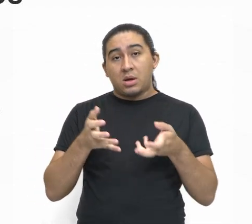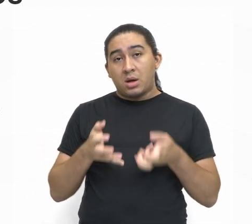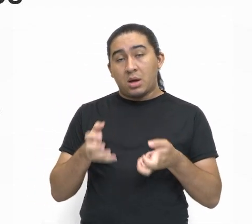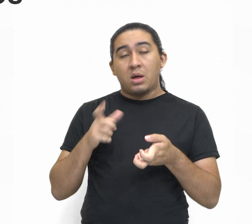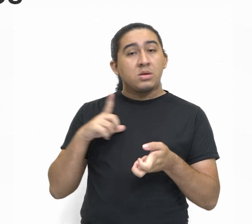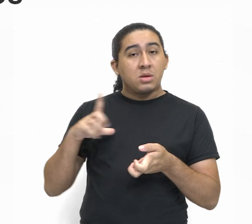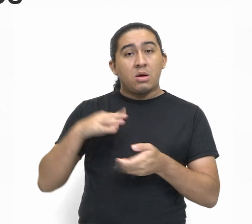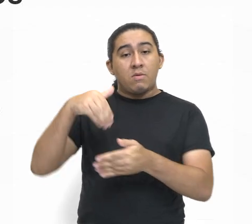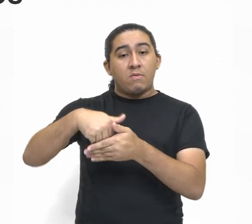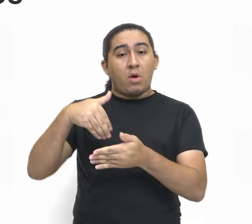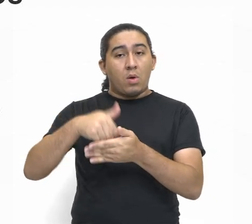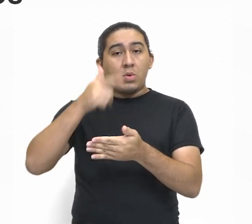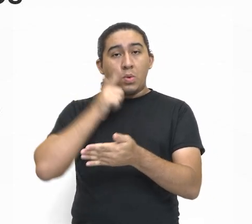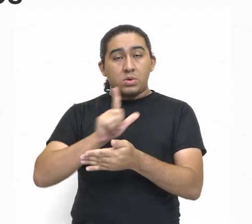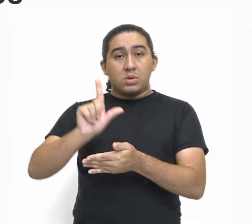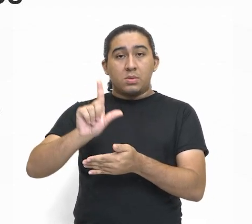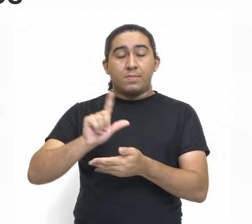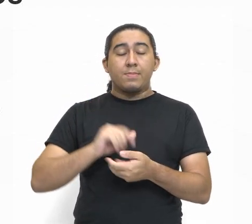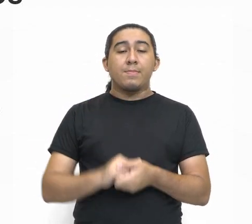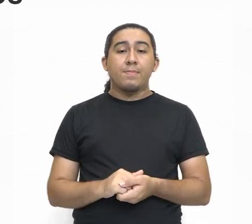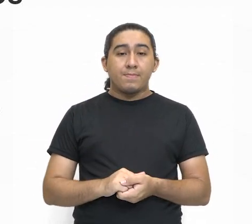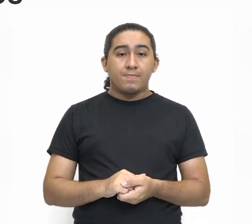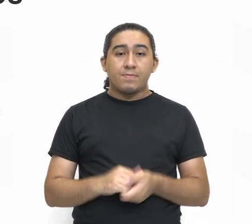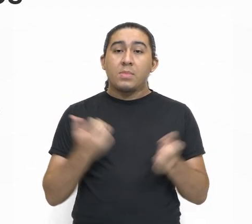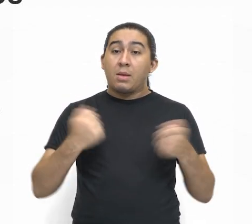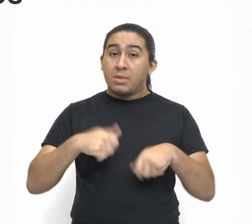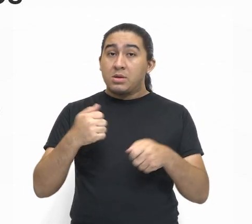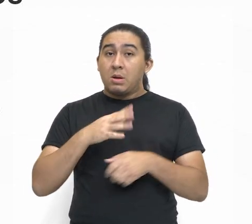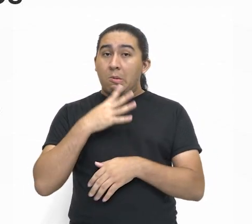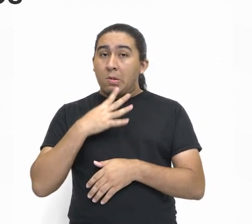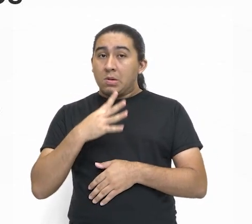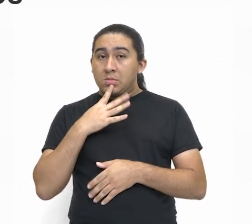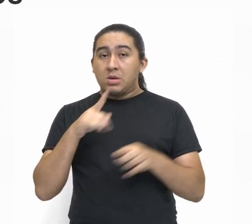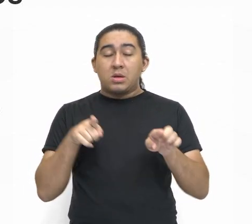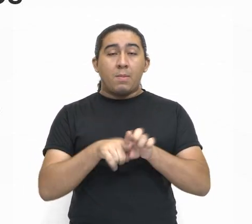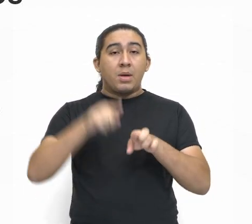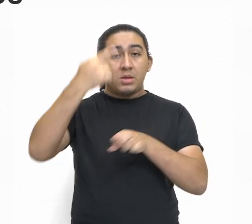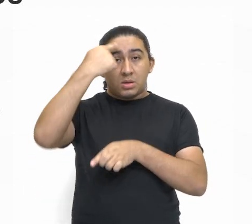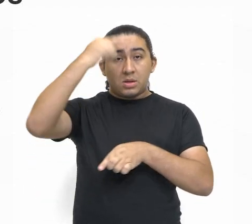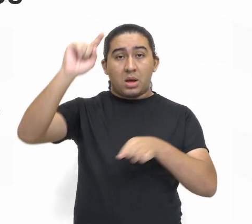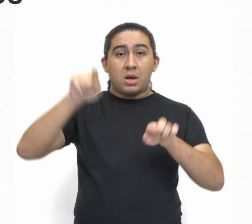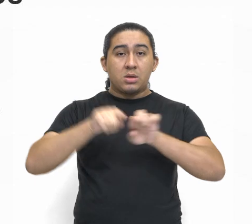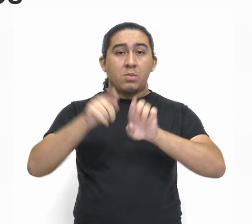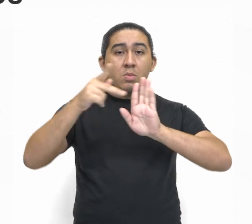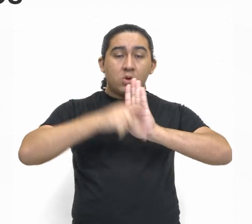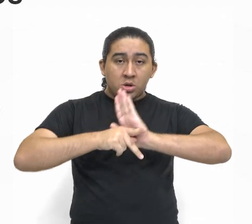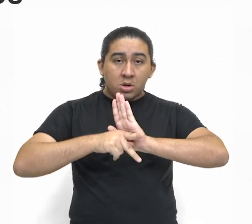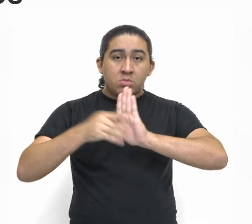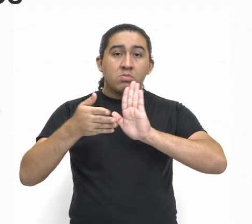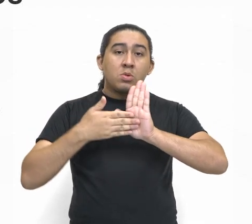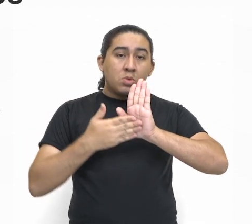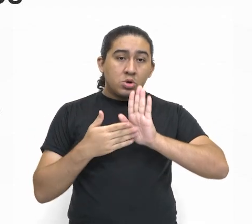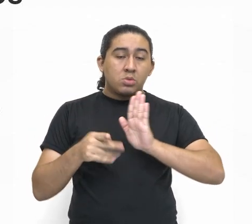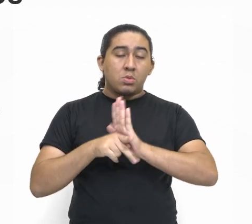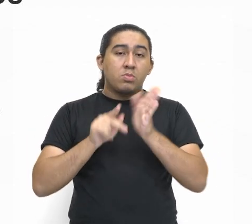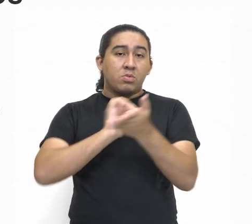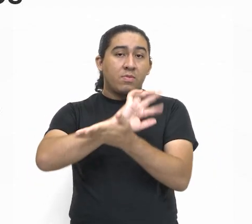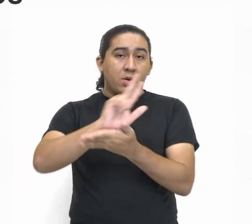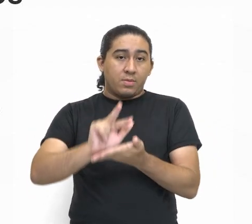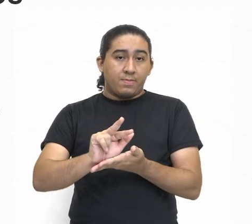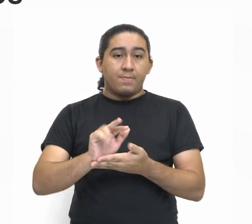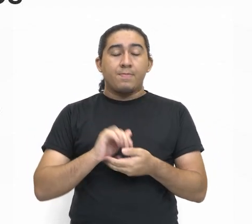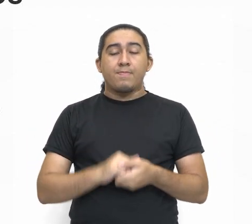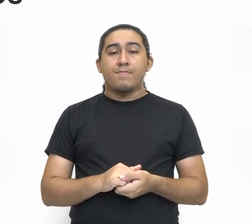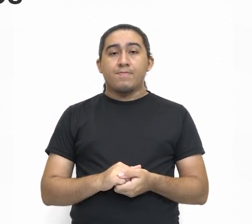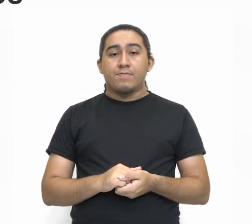existem, estão aí. A gente precisa conhecer a ideologia, os projetos, as propostas dos partidos políticos.